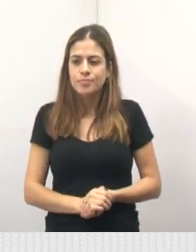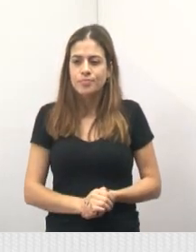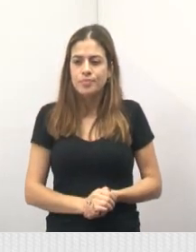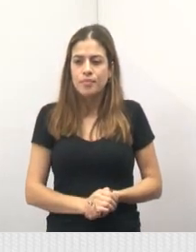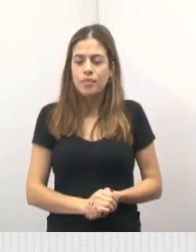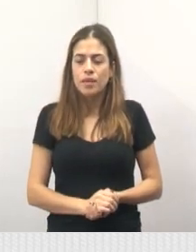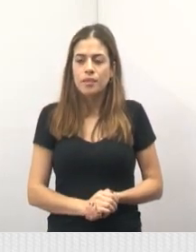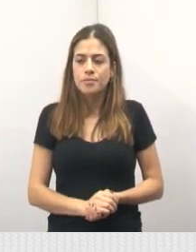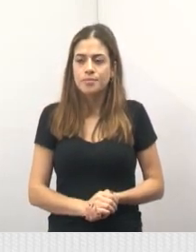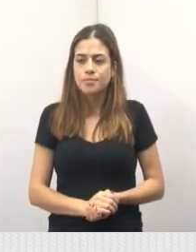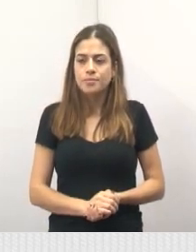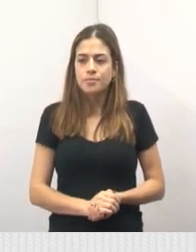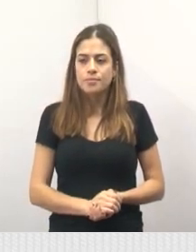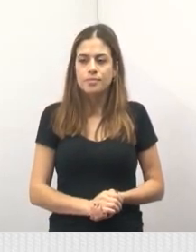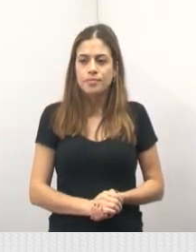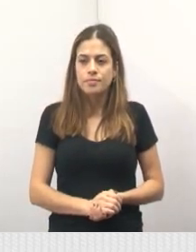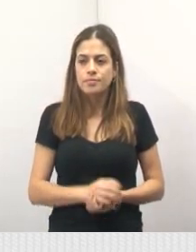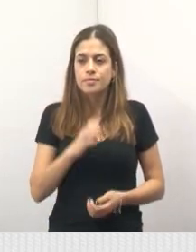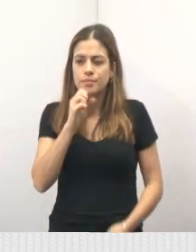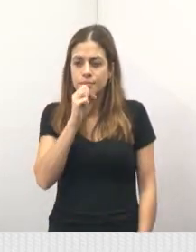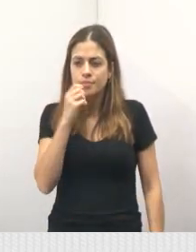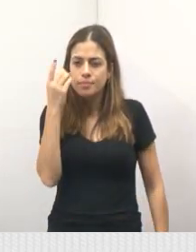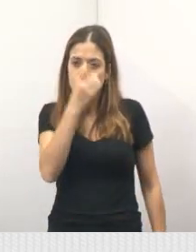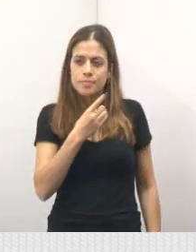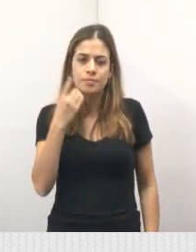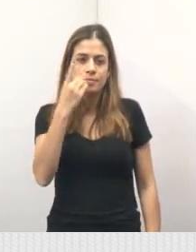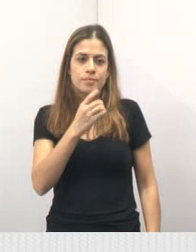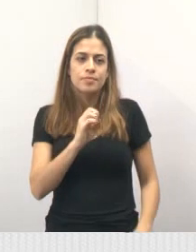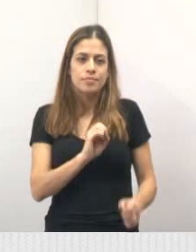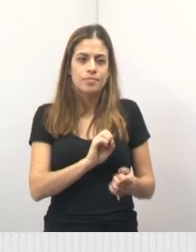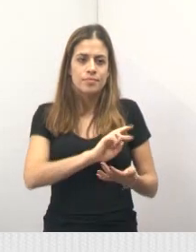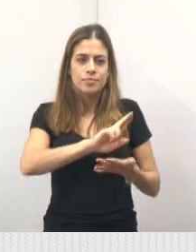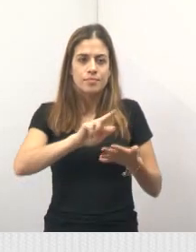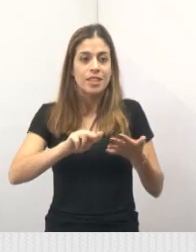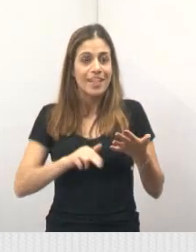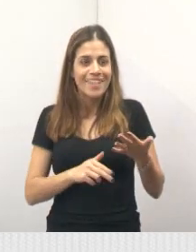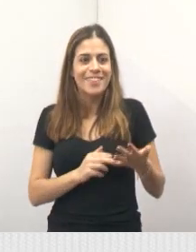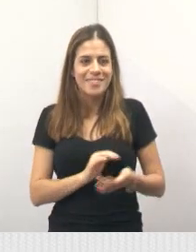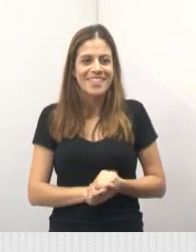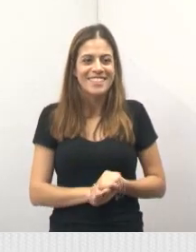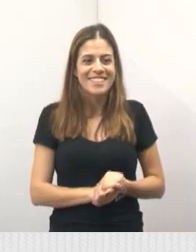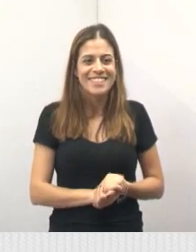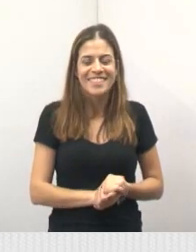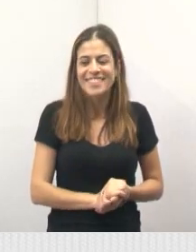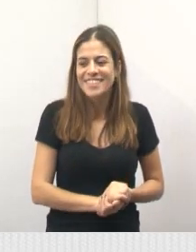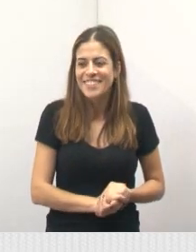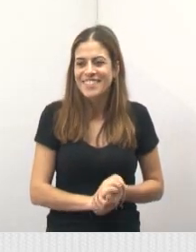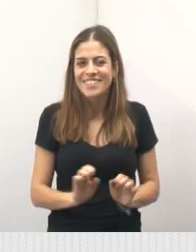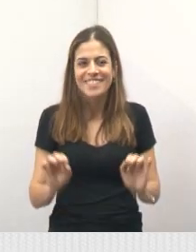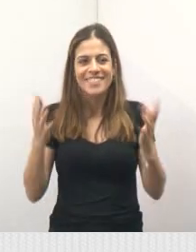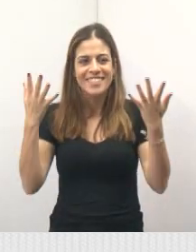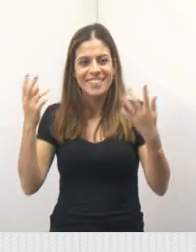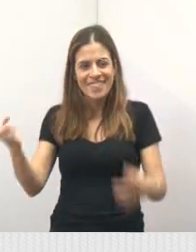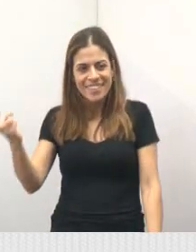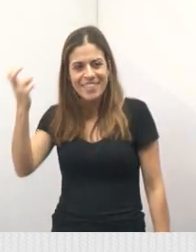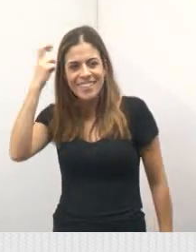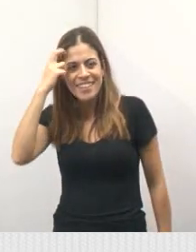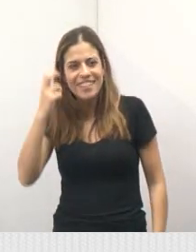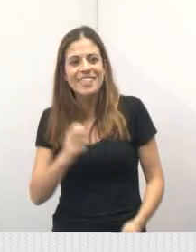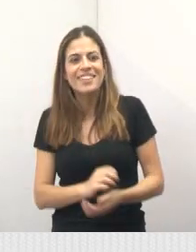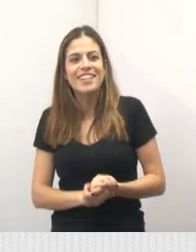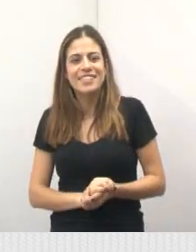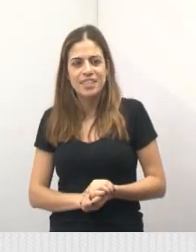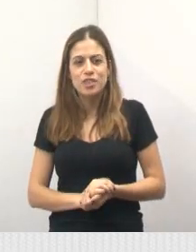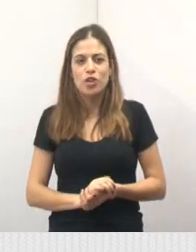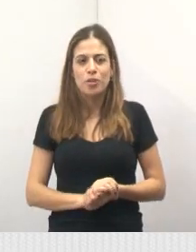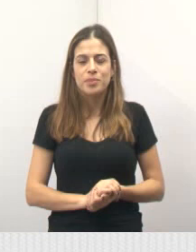Próximo. Final de semana, rodando, bastante evento esportivo, bastante evento cultural. Estive no Educa Mais Centro